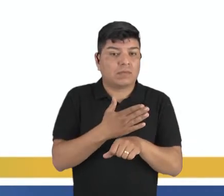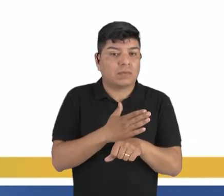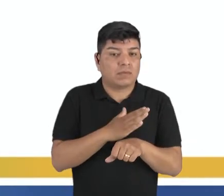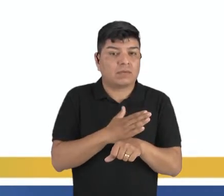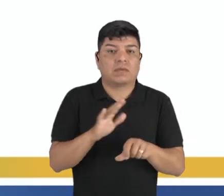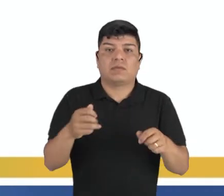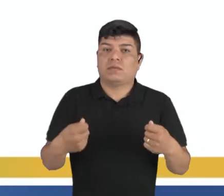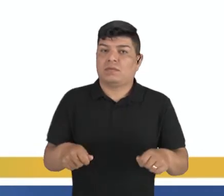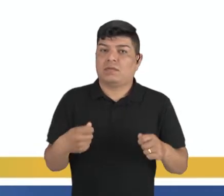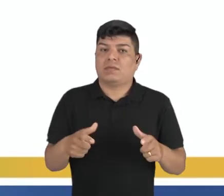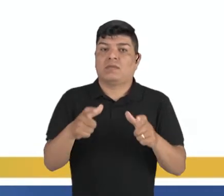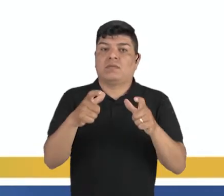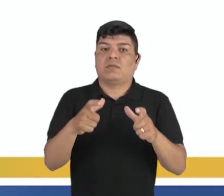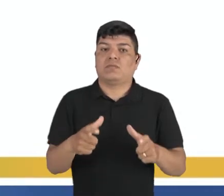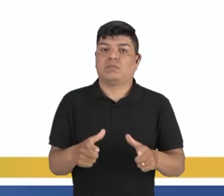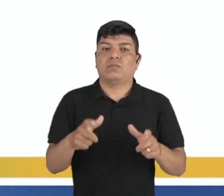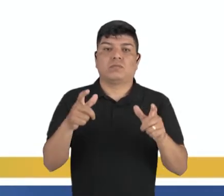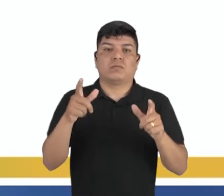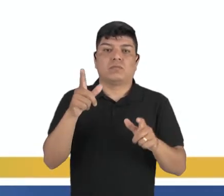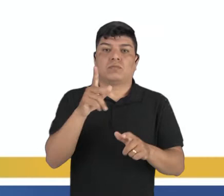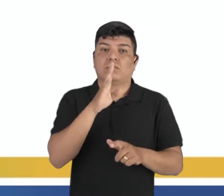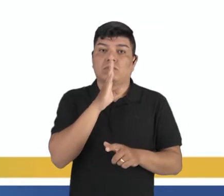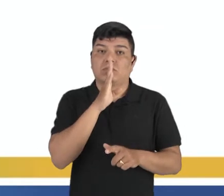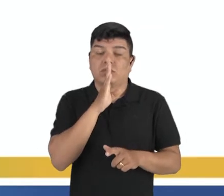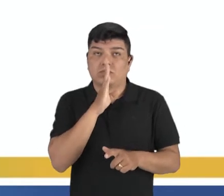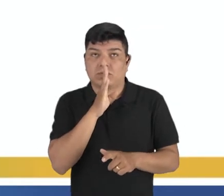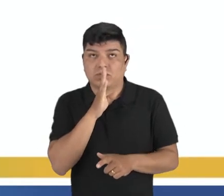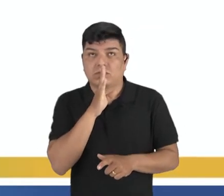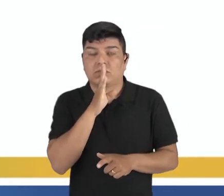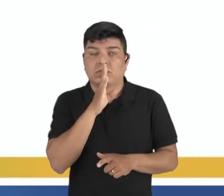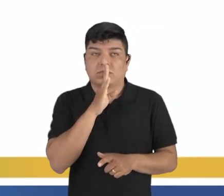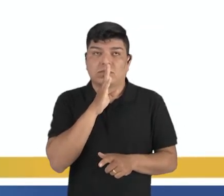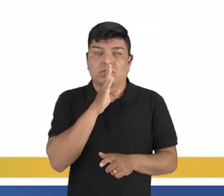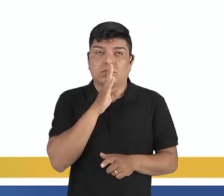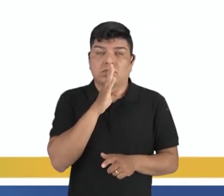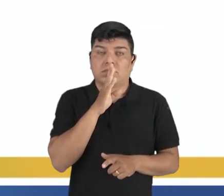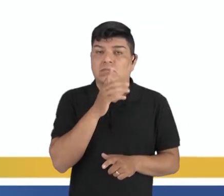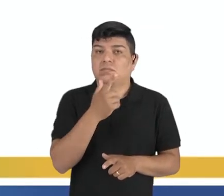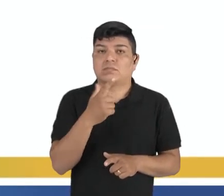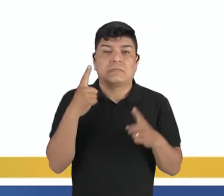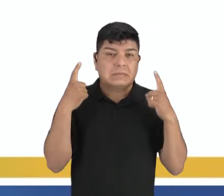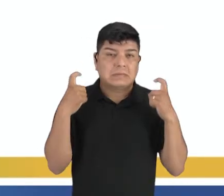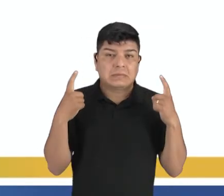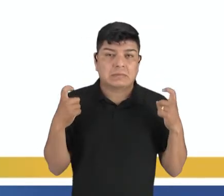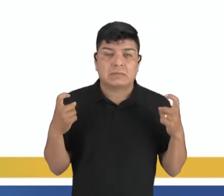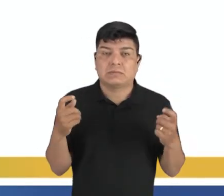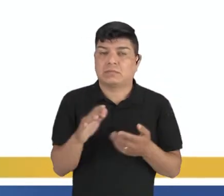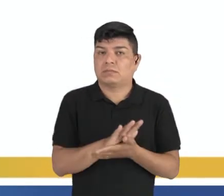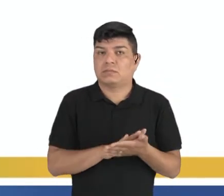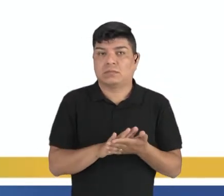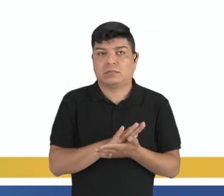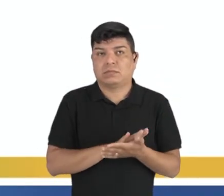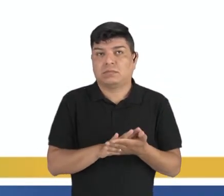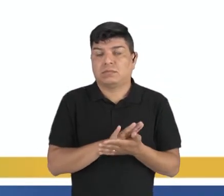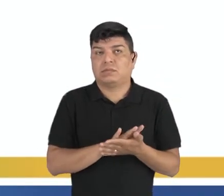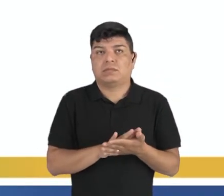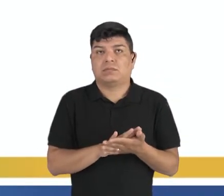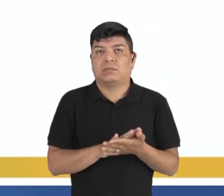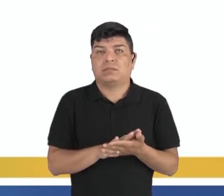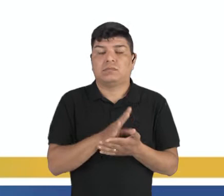de um ambiente harmônico e um ambiente que não tenha barulho de nada, tá? Completo